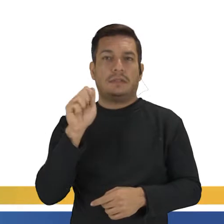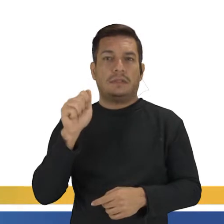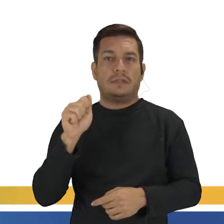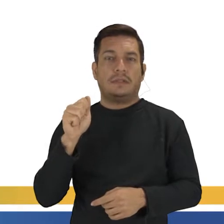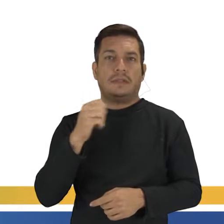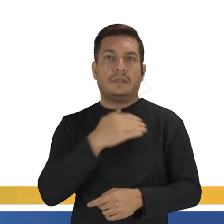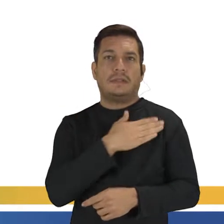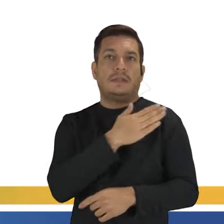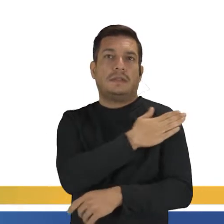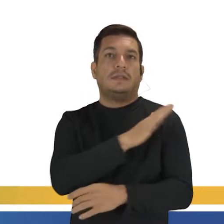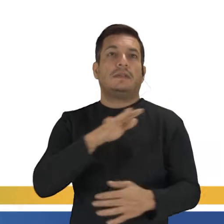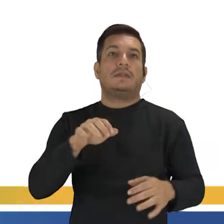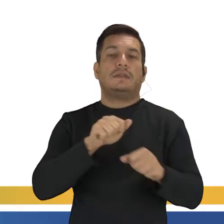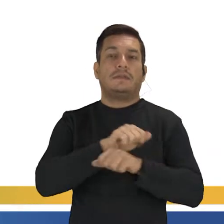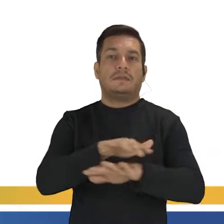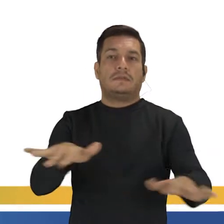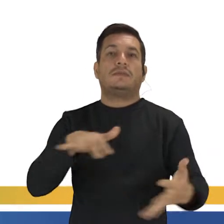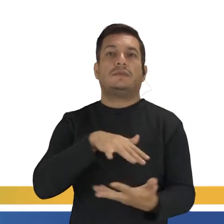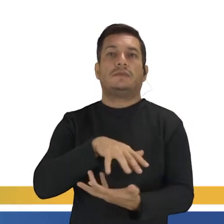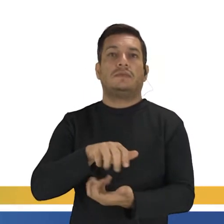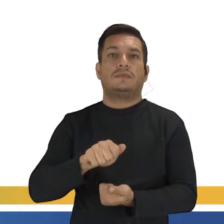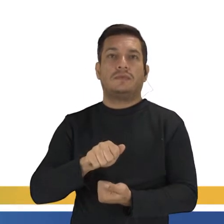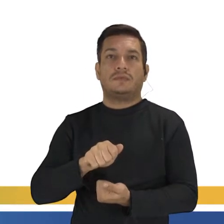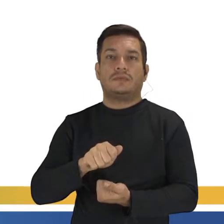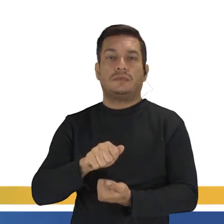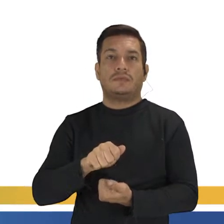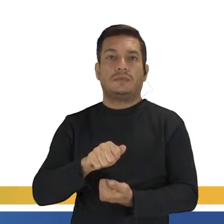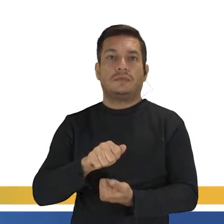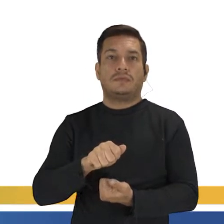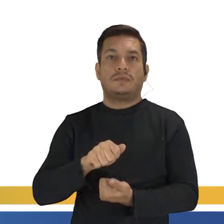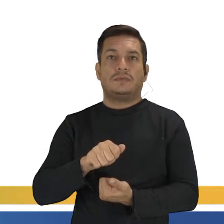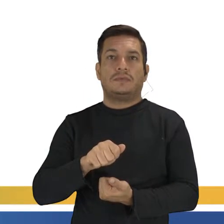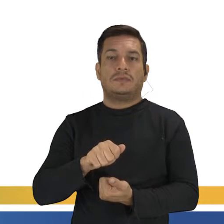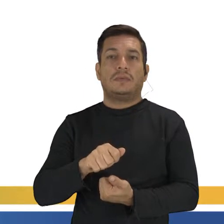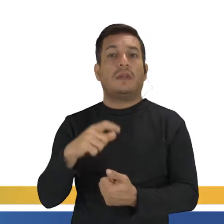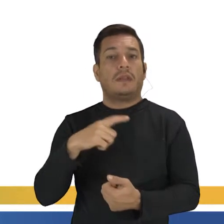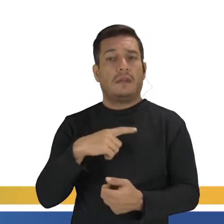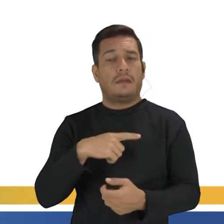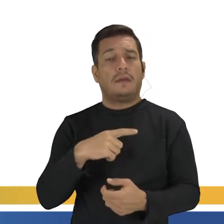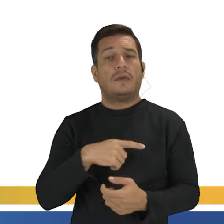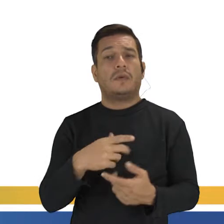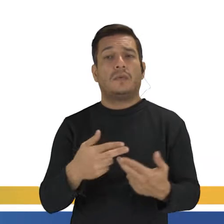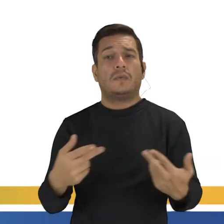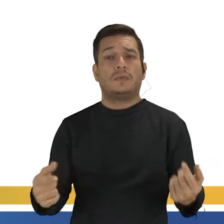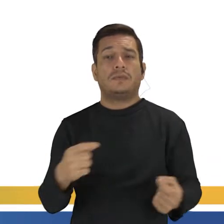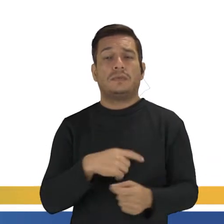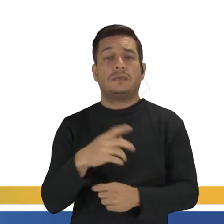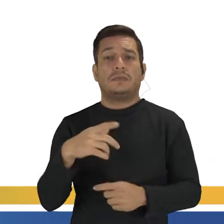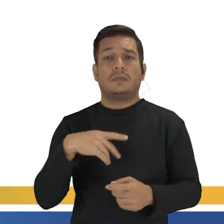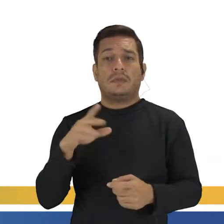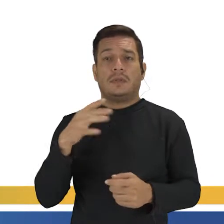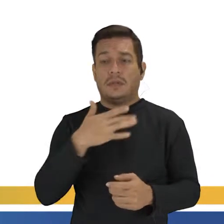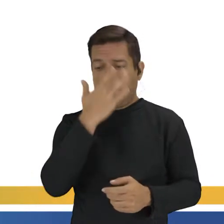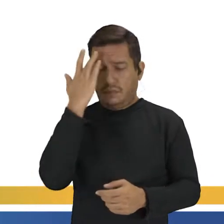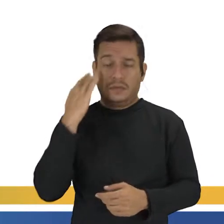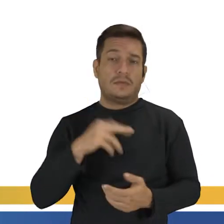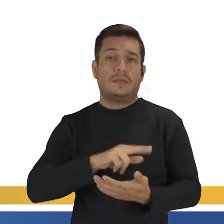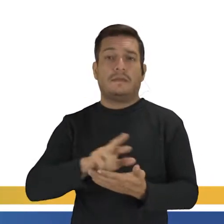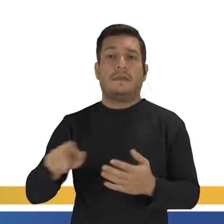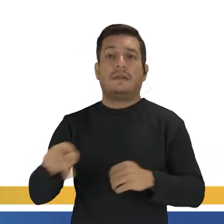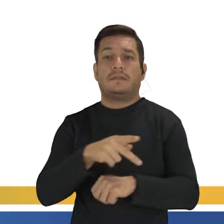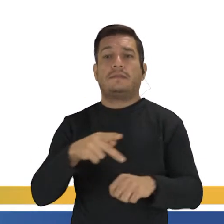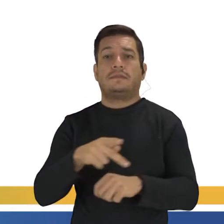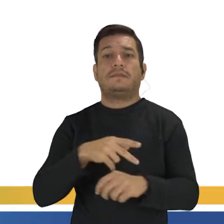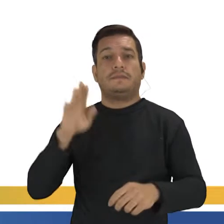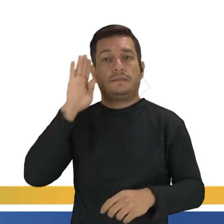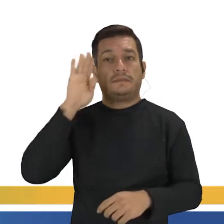espalharam-se pelo mundo, né? Deve ter alguma coisa em comum aí que as pessoas de vários países,